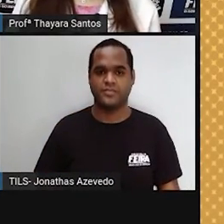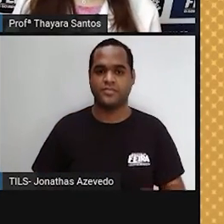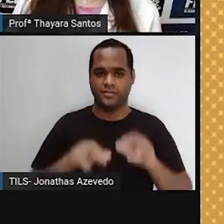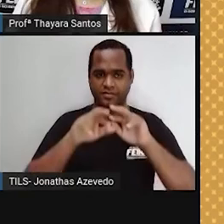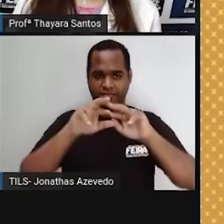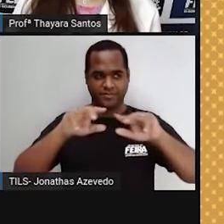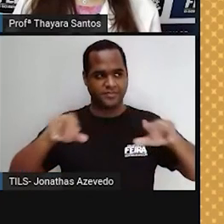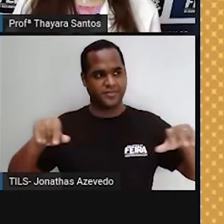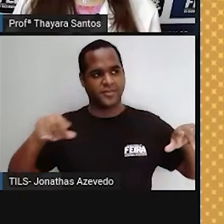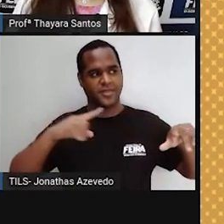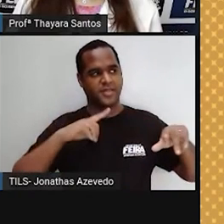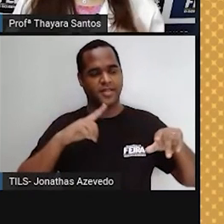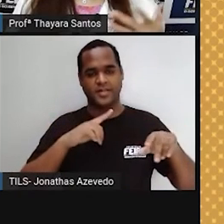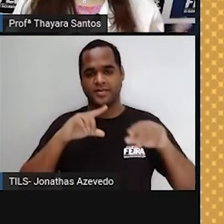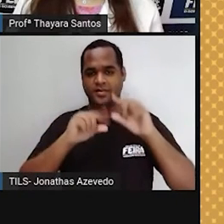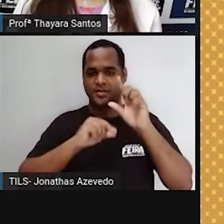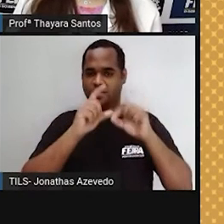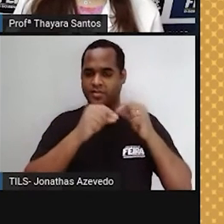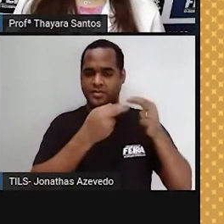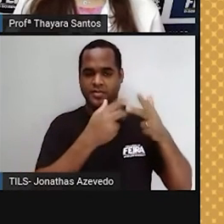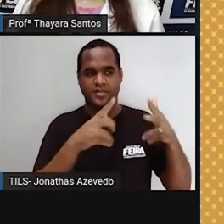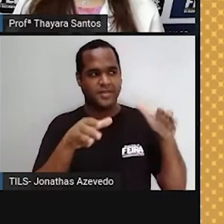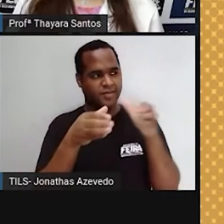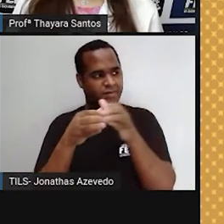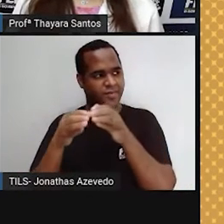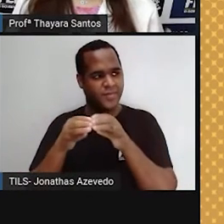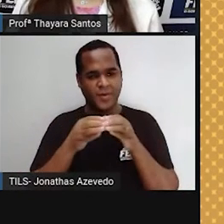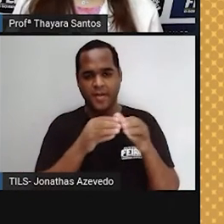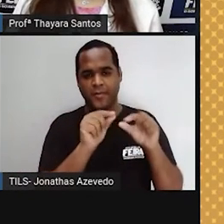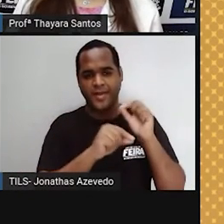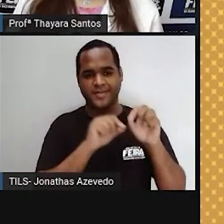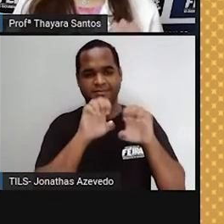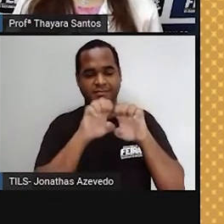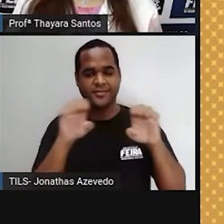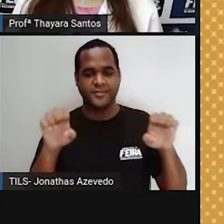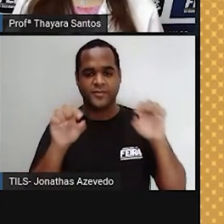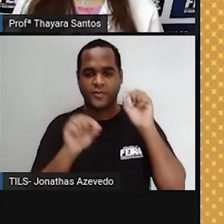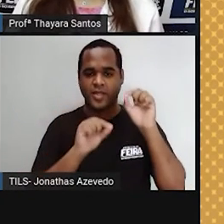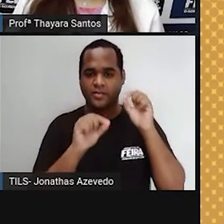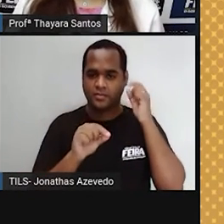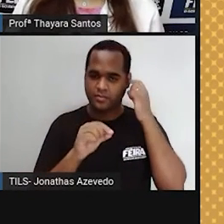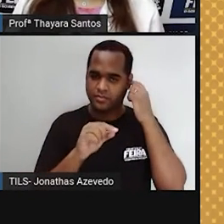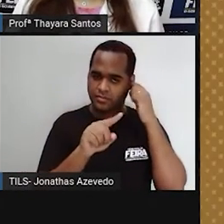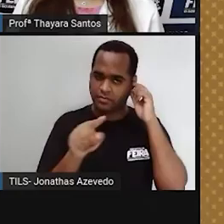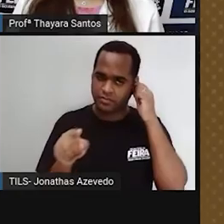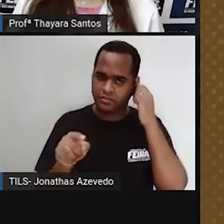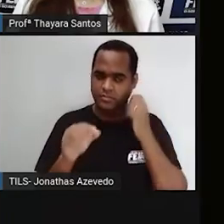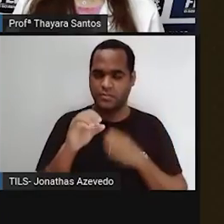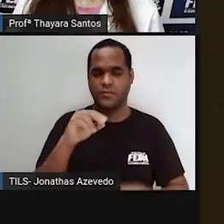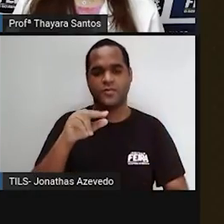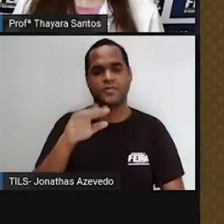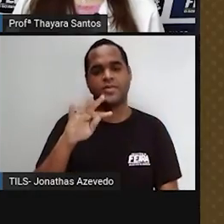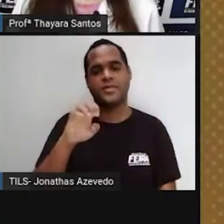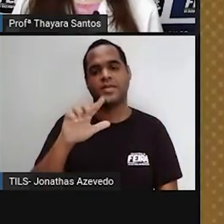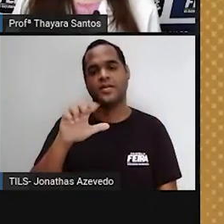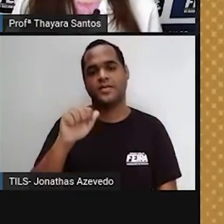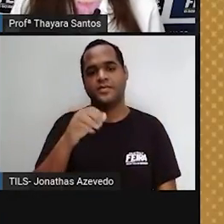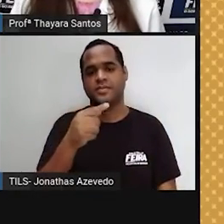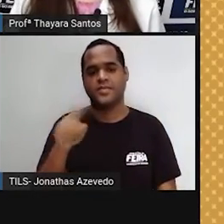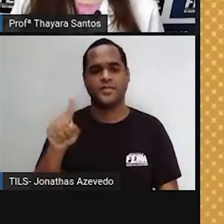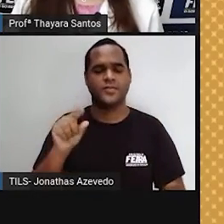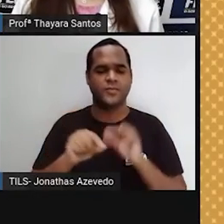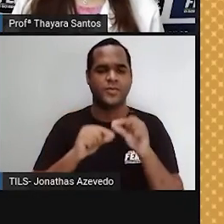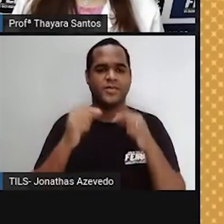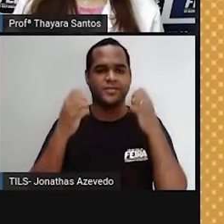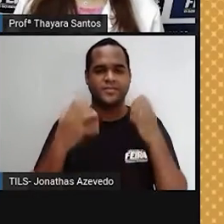outras estrelas além do Sol e elas ficam agrupadas em uma estrutura que a gente chama de constelação. E o que